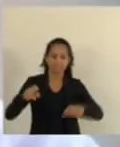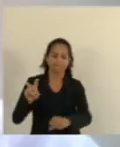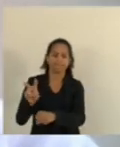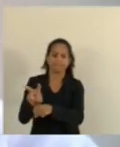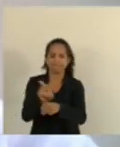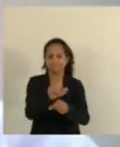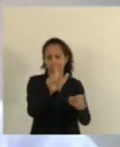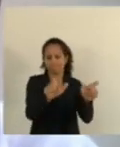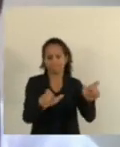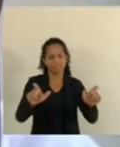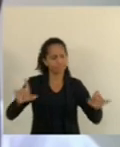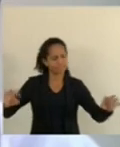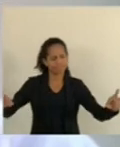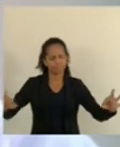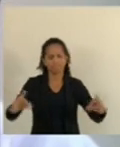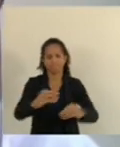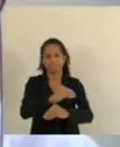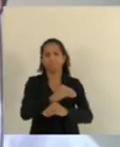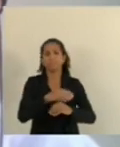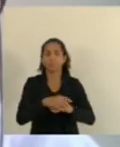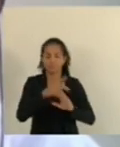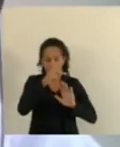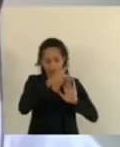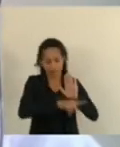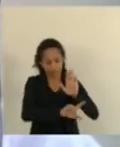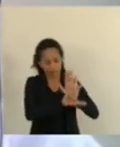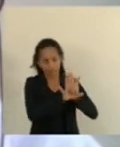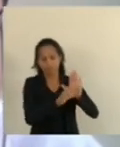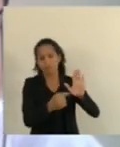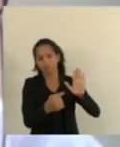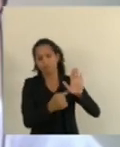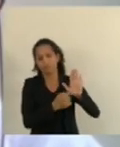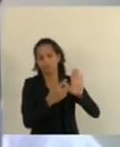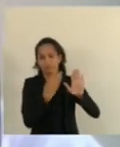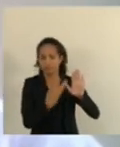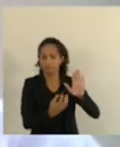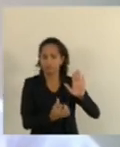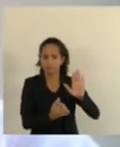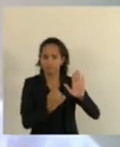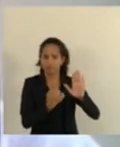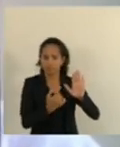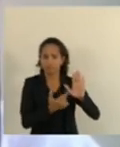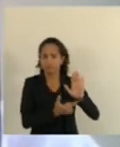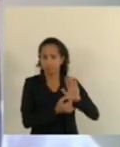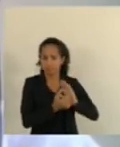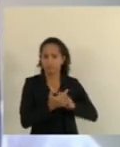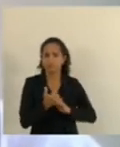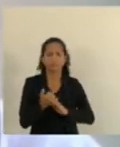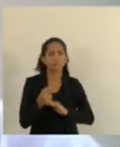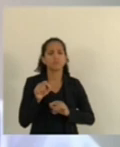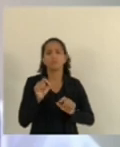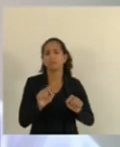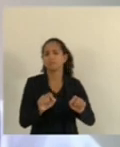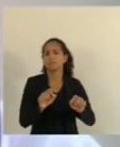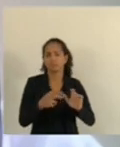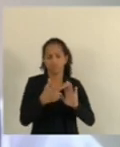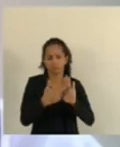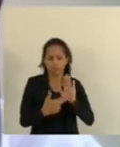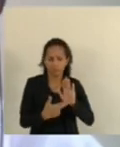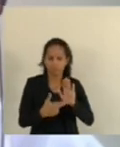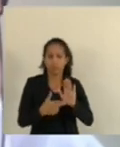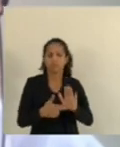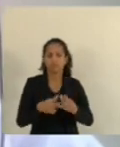De todas elas Projeto de lei 361 2021 Institui A política estadual